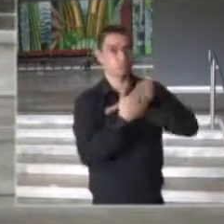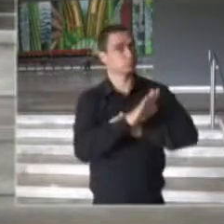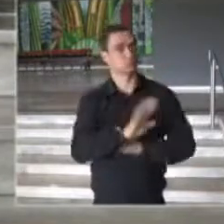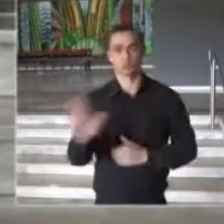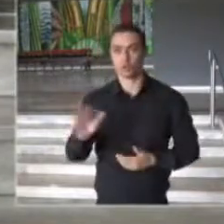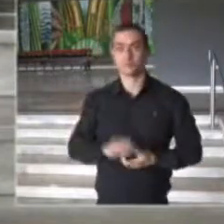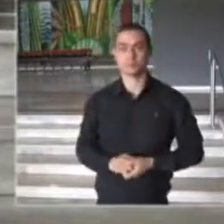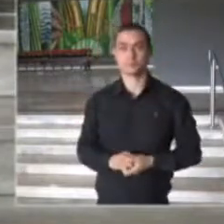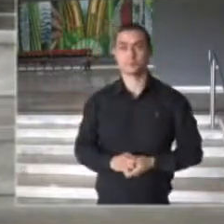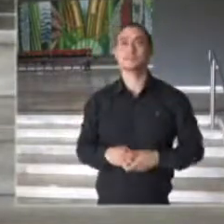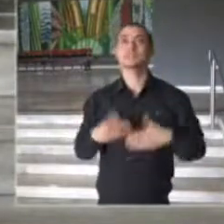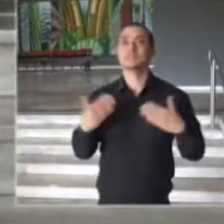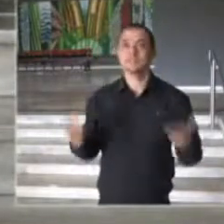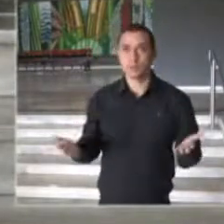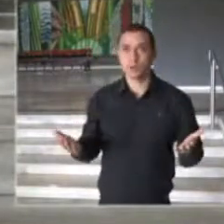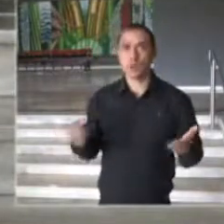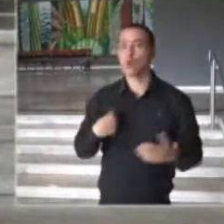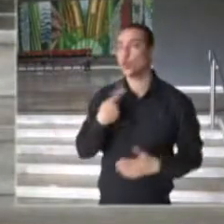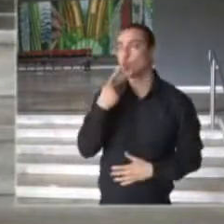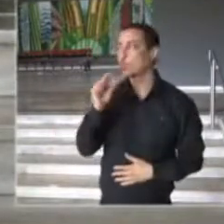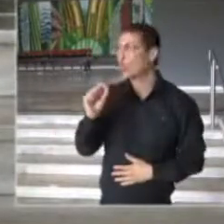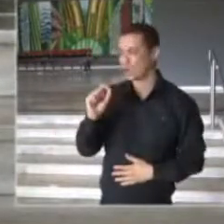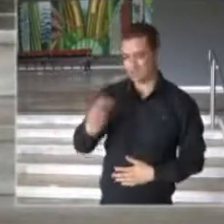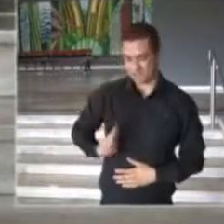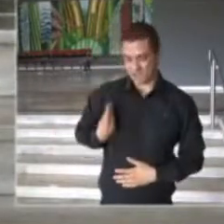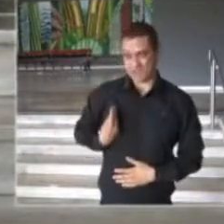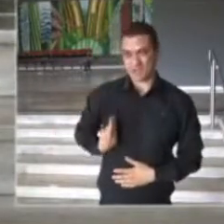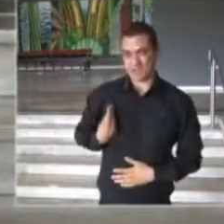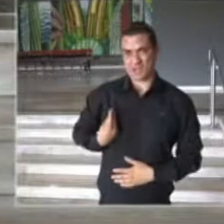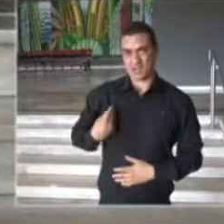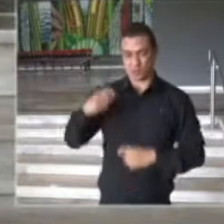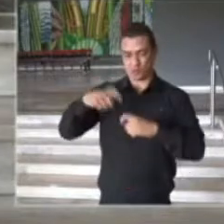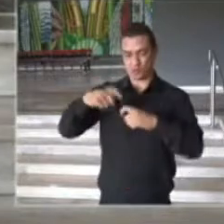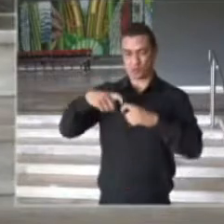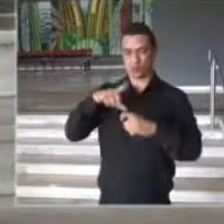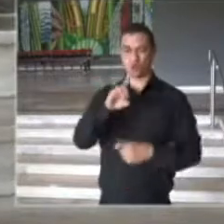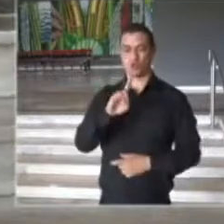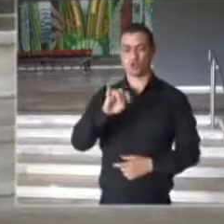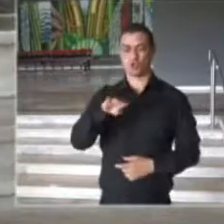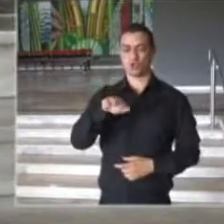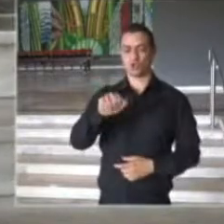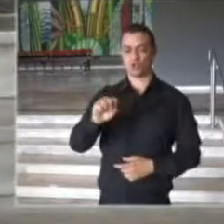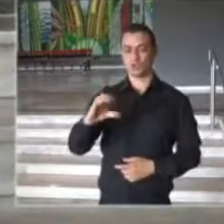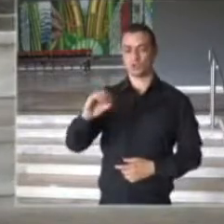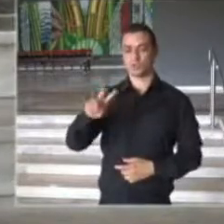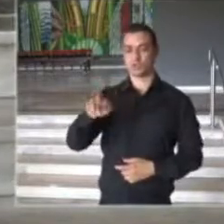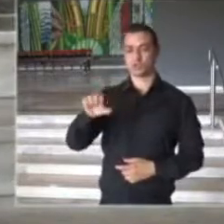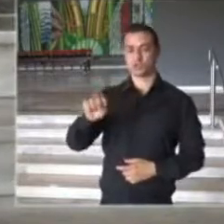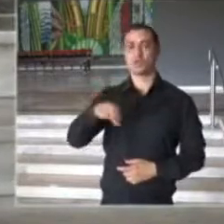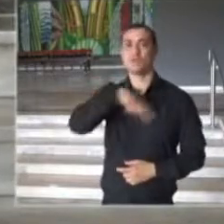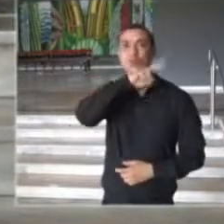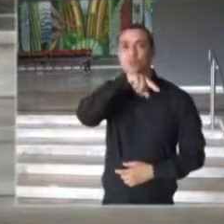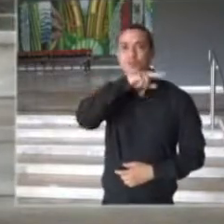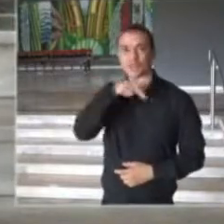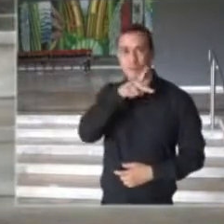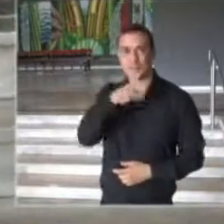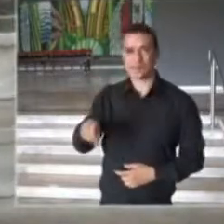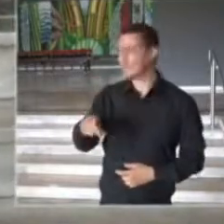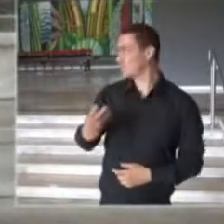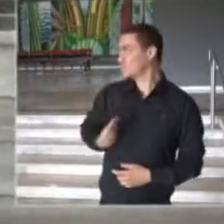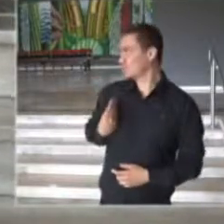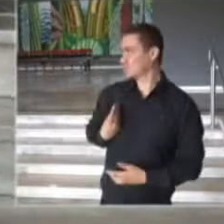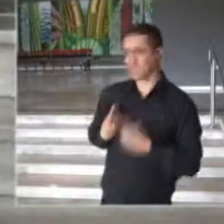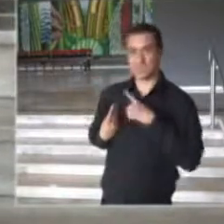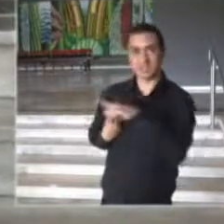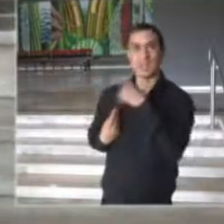E, a propósito, quero mencionar que a presença aqui do doutor Dimas Covas, como presidente do Instituto Butantan, se justifica também, porque,